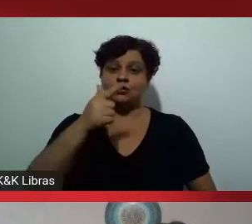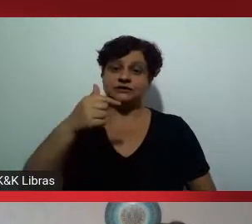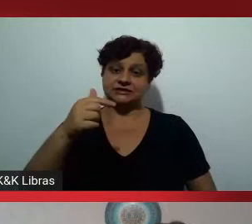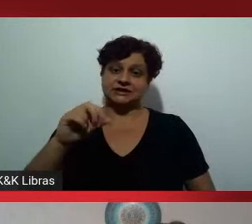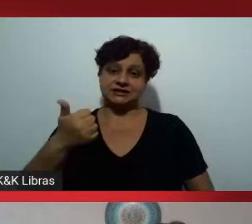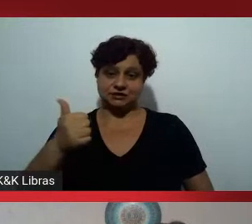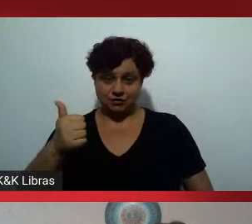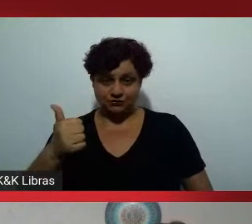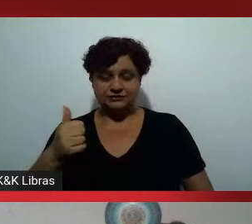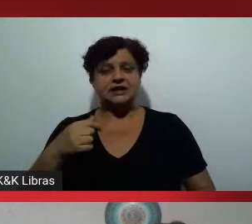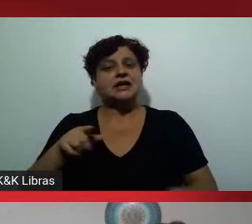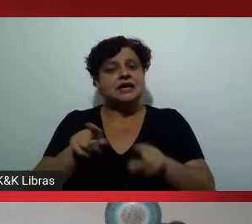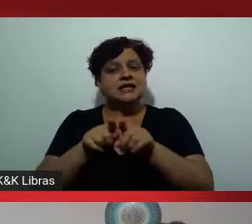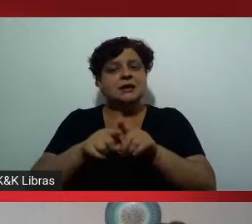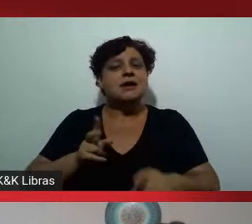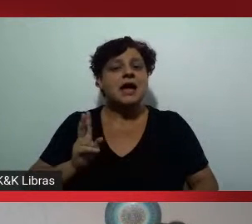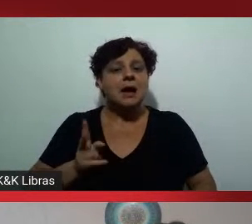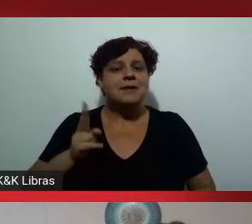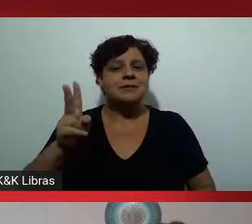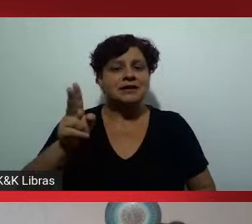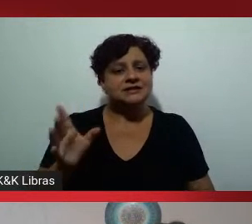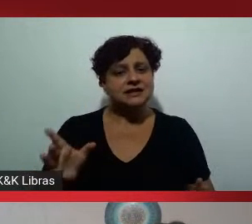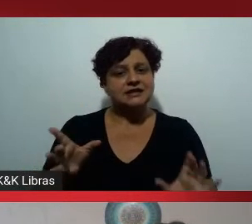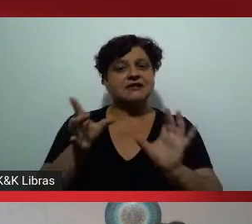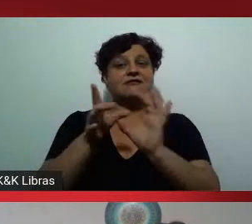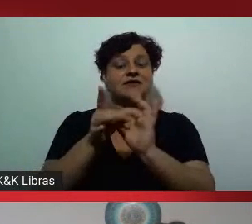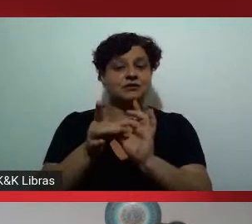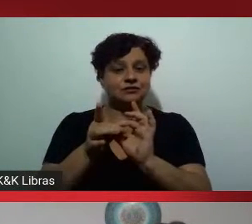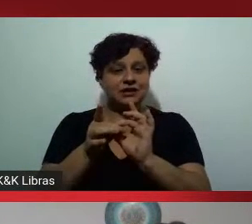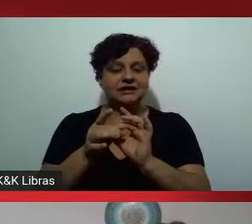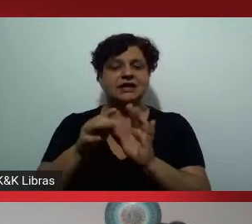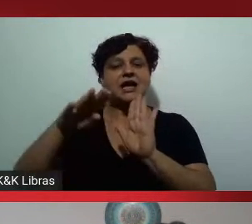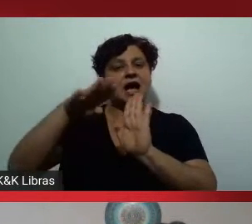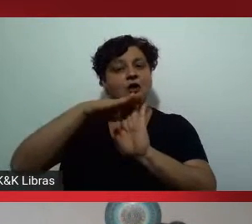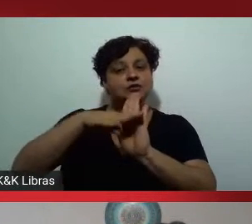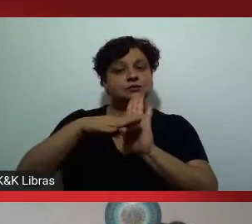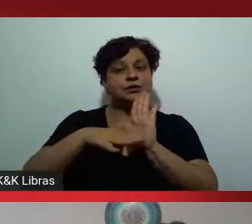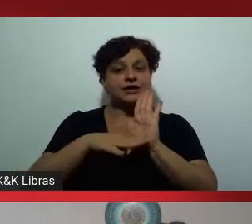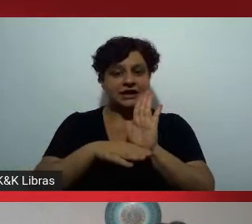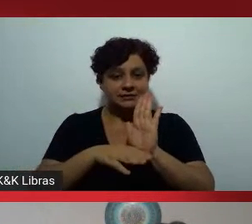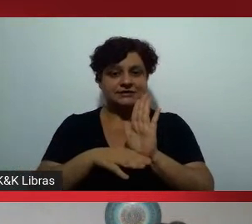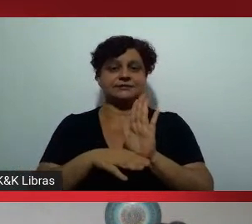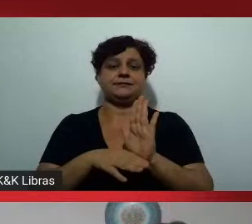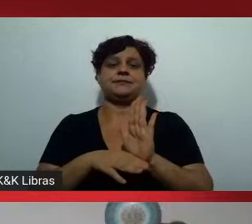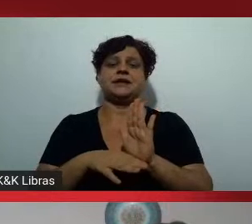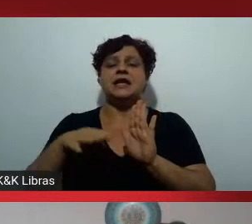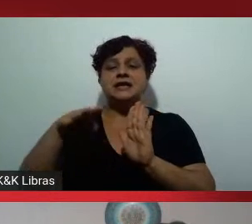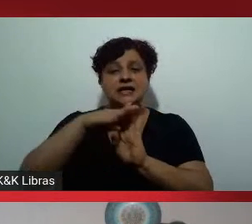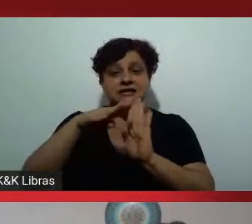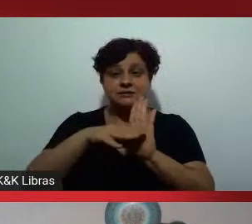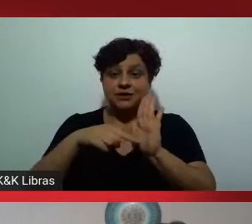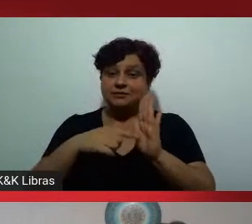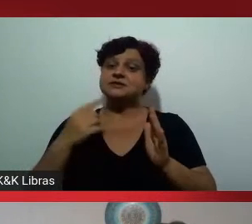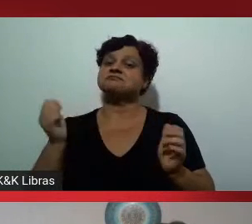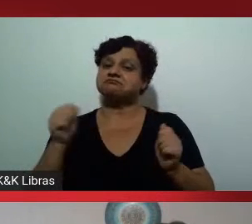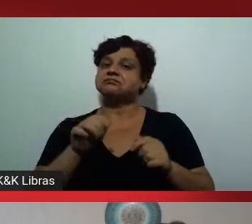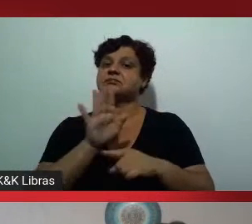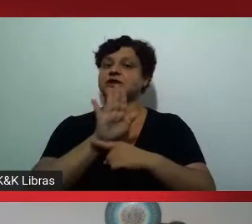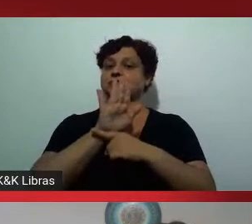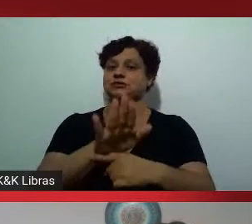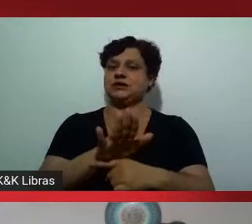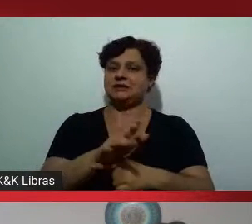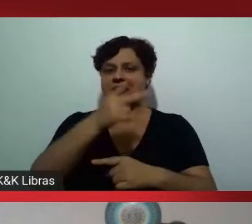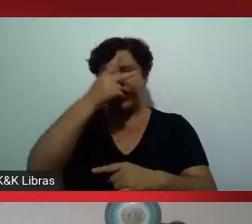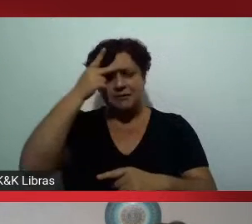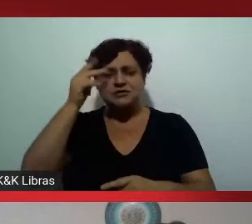depois a permanência que está vinculada aos programas, aos programas que tornam possível que um menino que